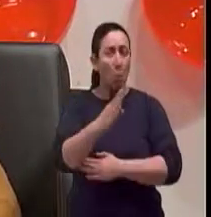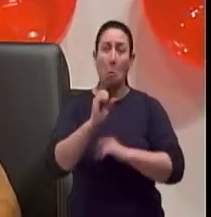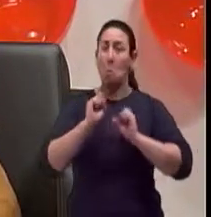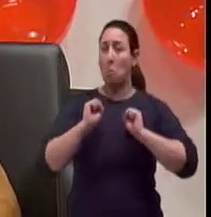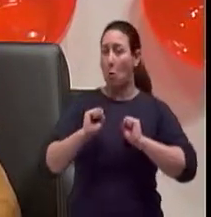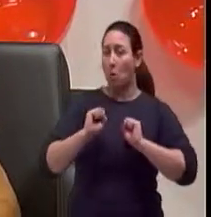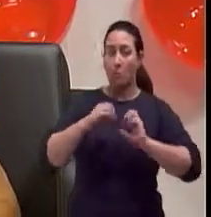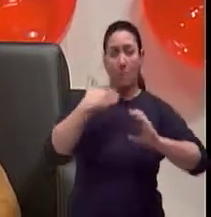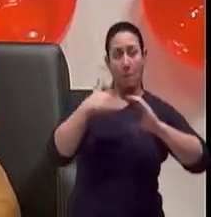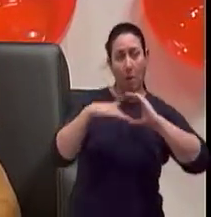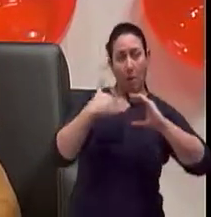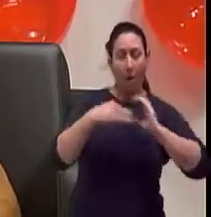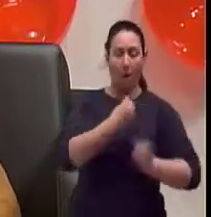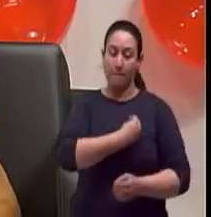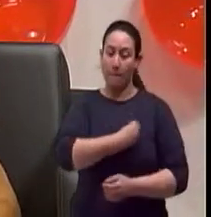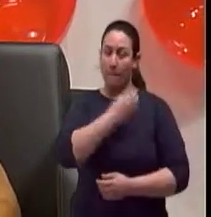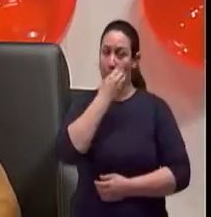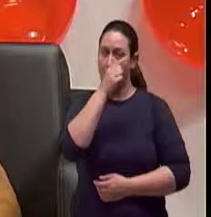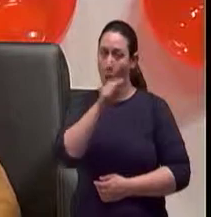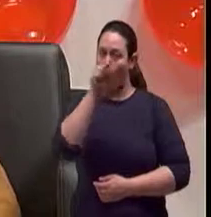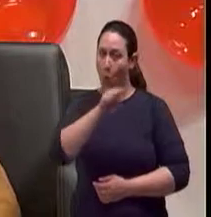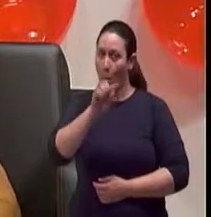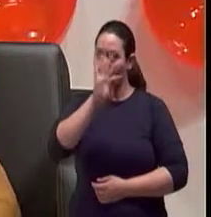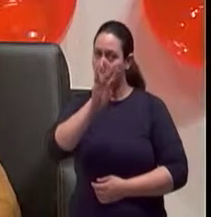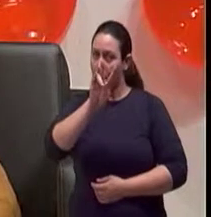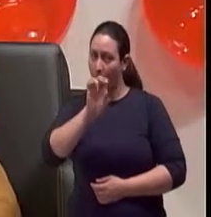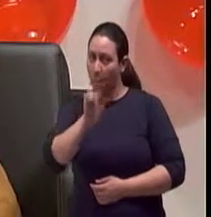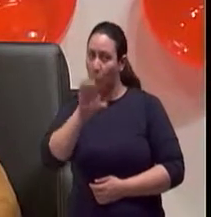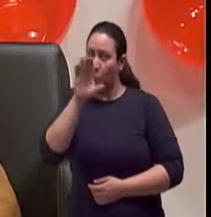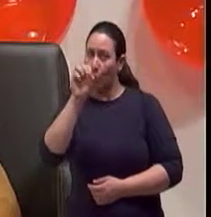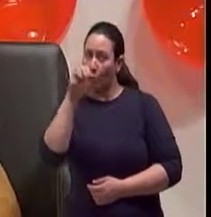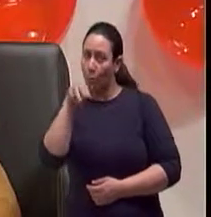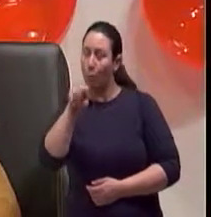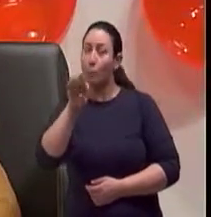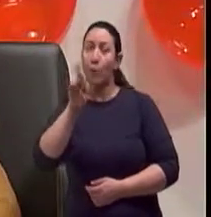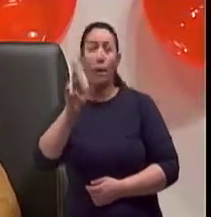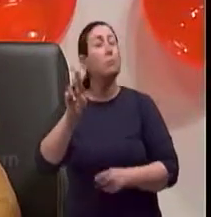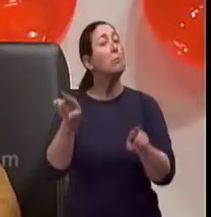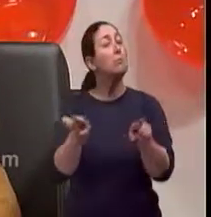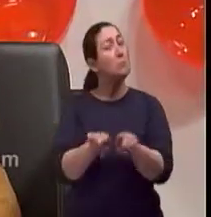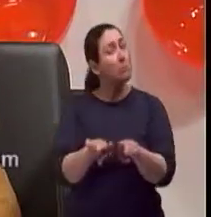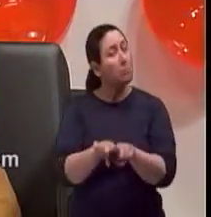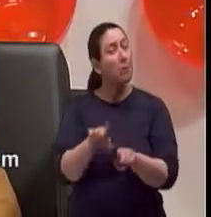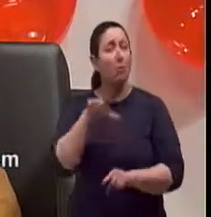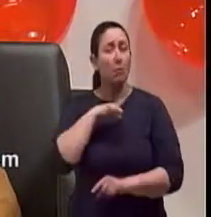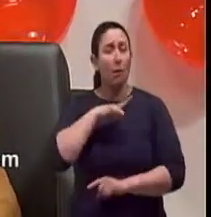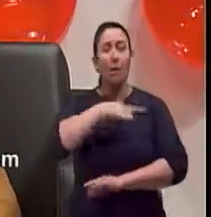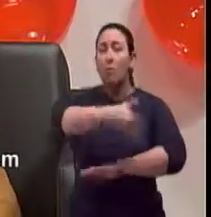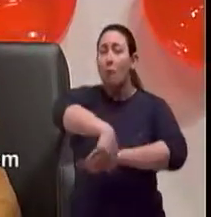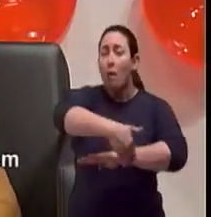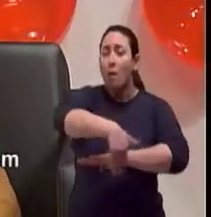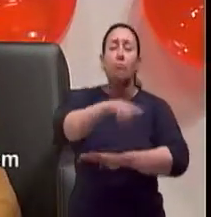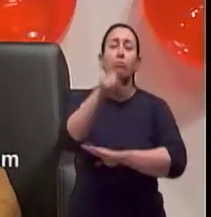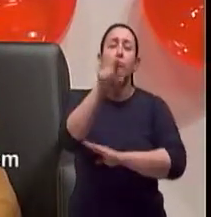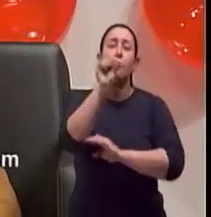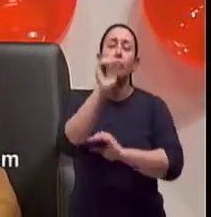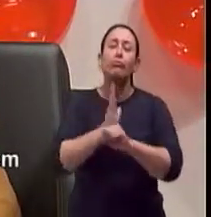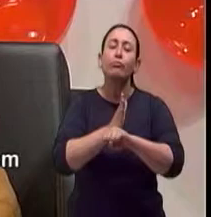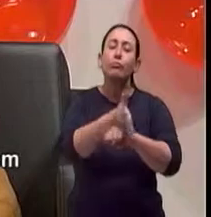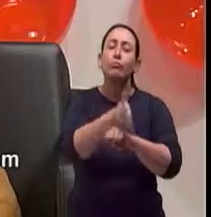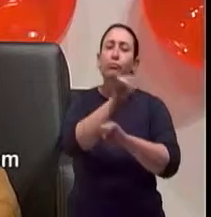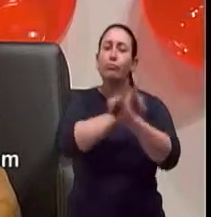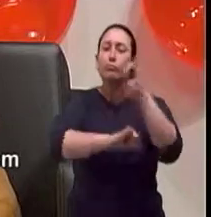ser pelo nosso e-mail, vivabem.tv.com.br. Também temos o nosso endereço no Facebook, facebook